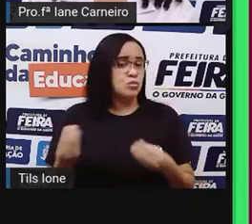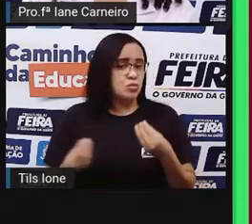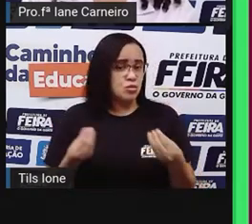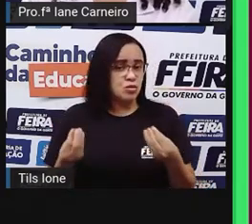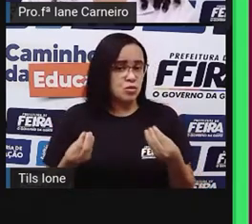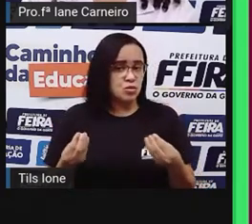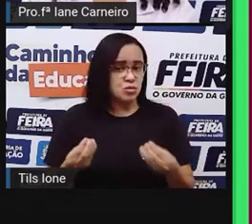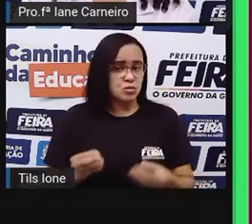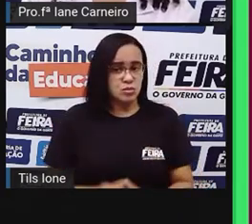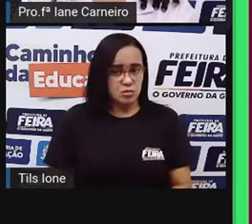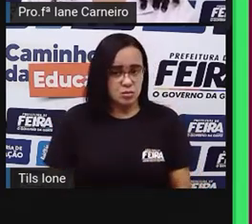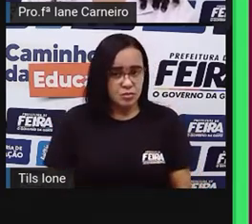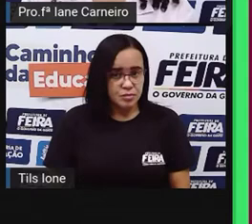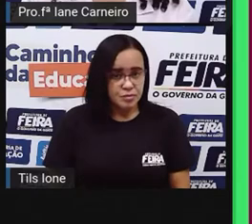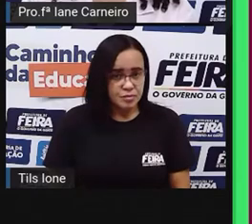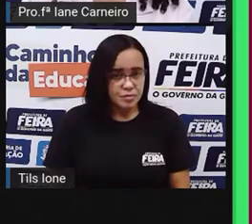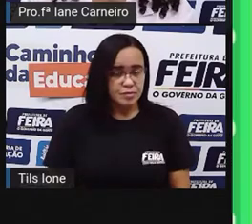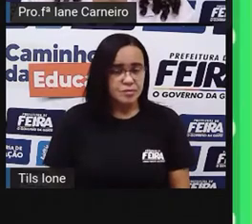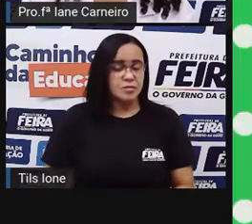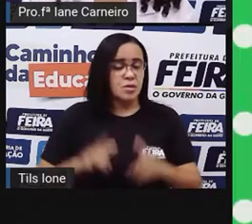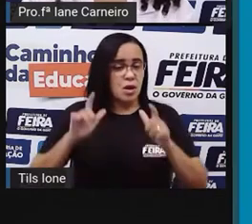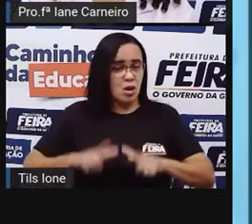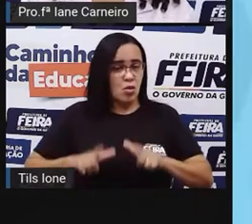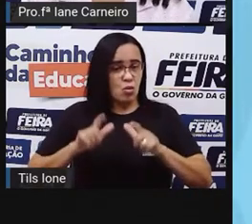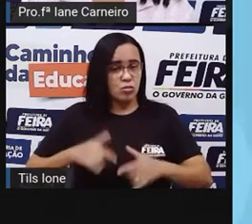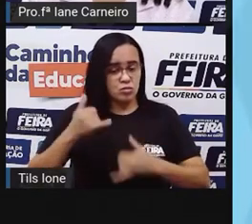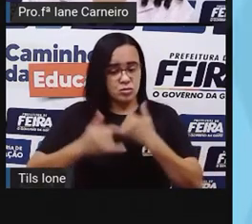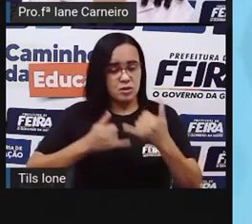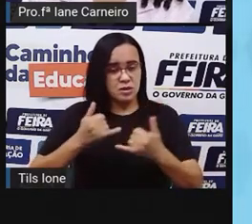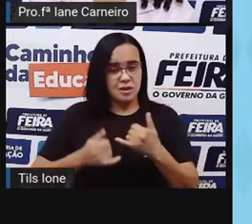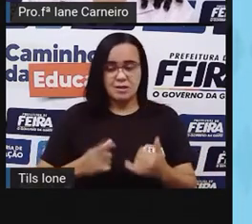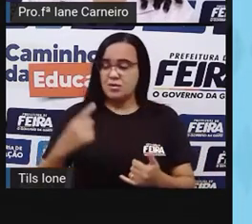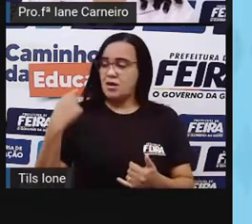a caixa, a caixa de brinquedos está atrás do robô.